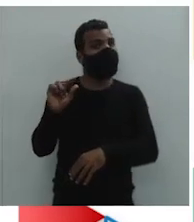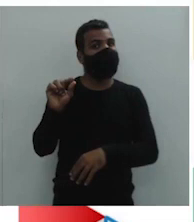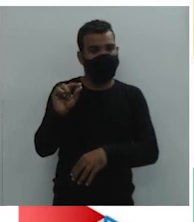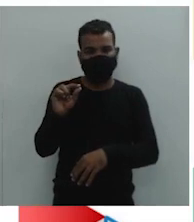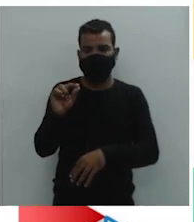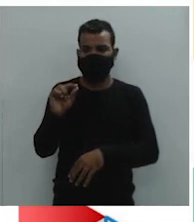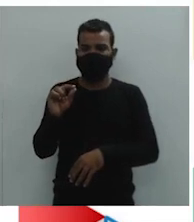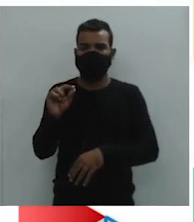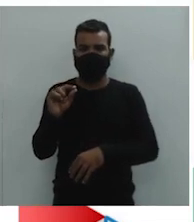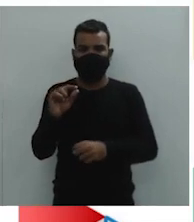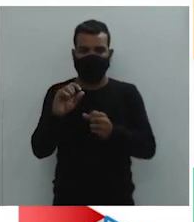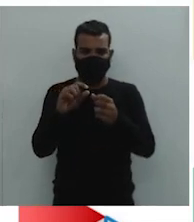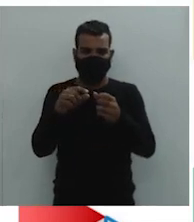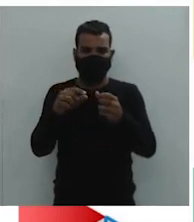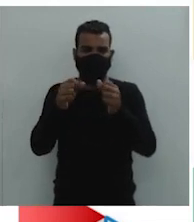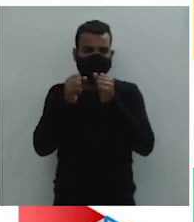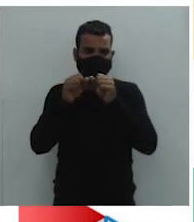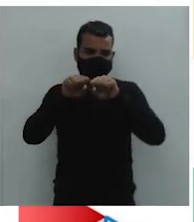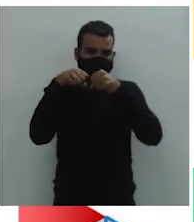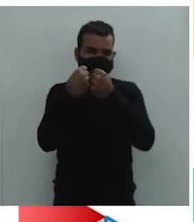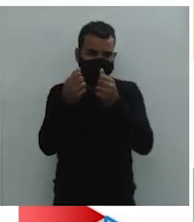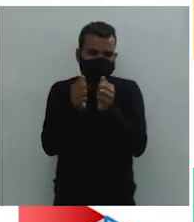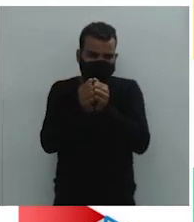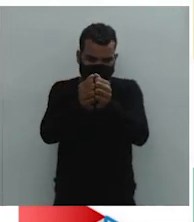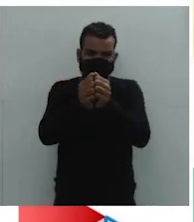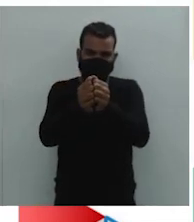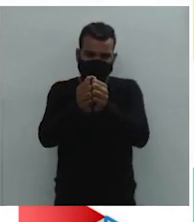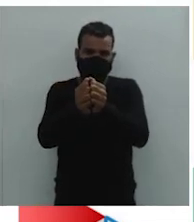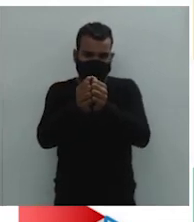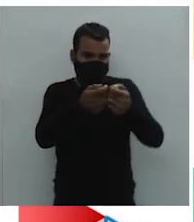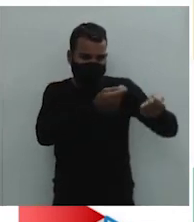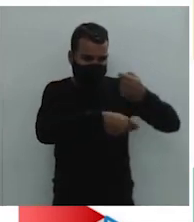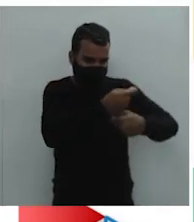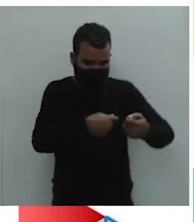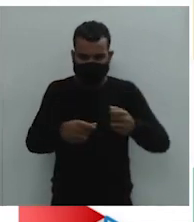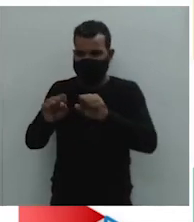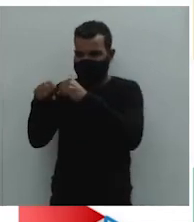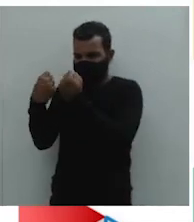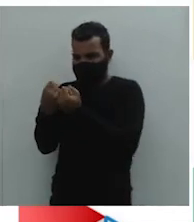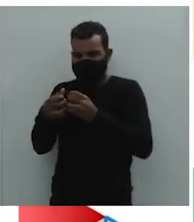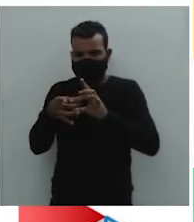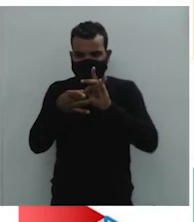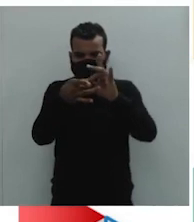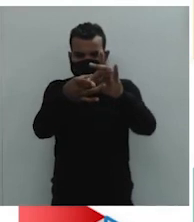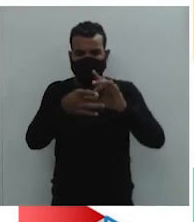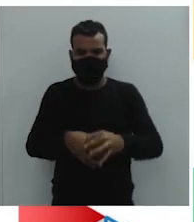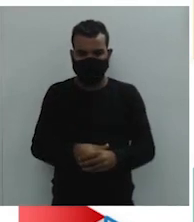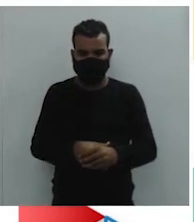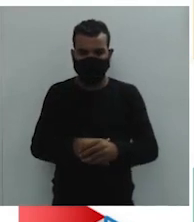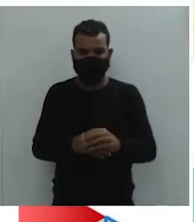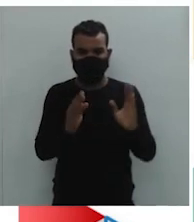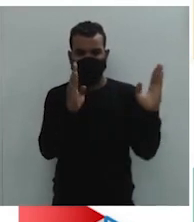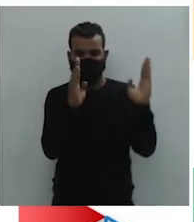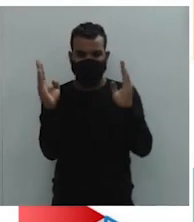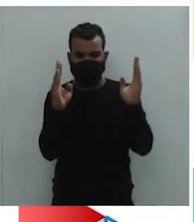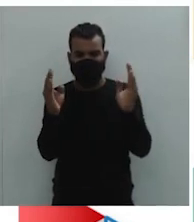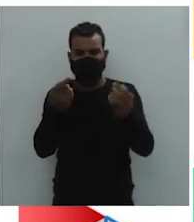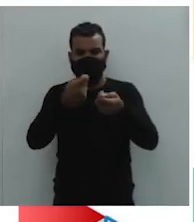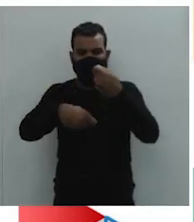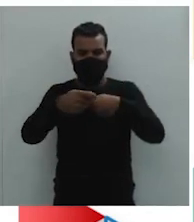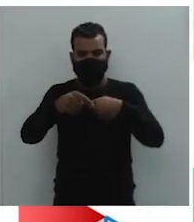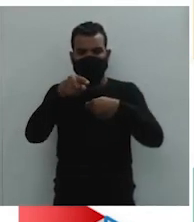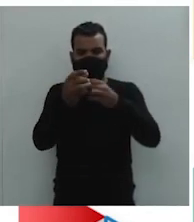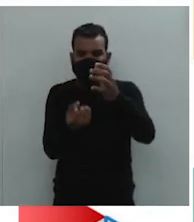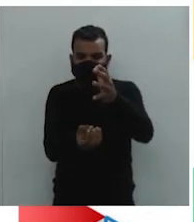indissociável com a atividade econômica. Elas andaram juntas o tempo todo. Os ciclos econômicos foram o motor